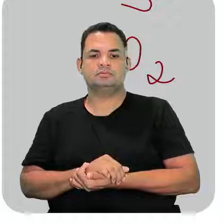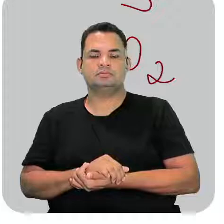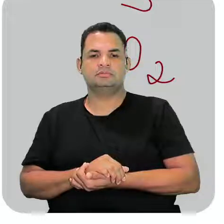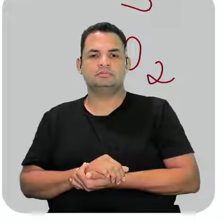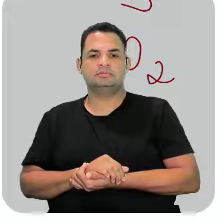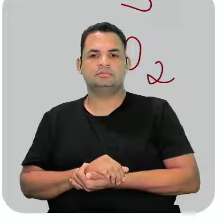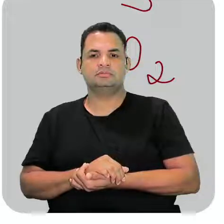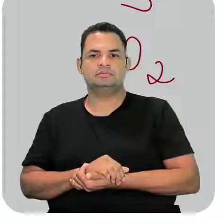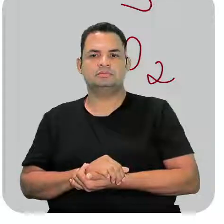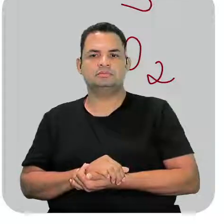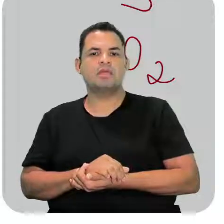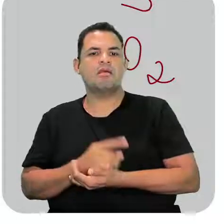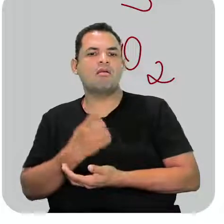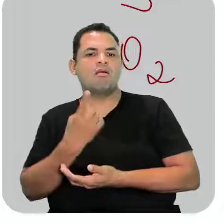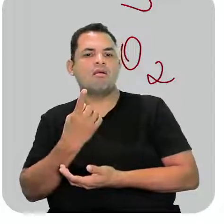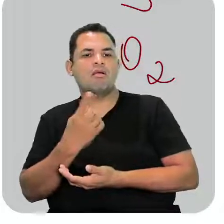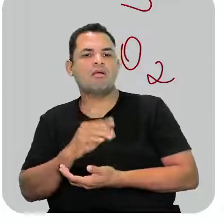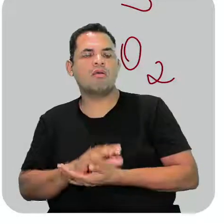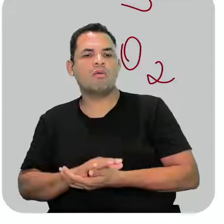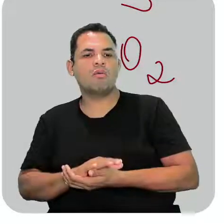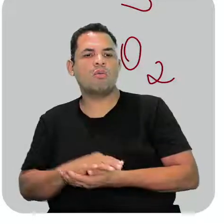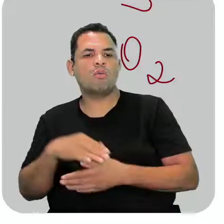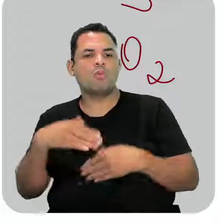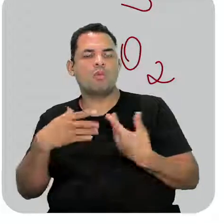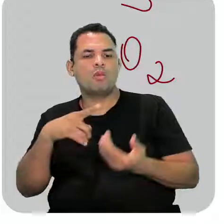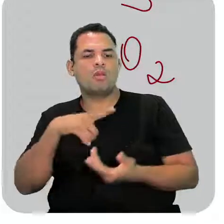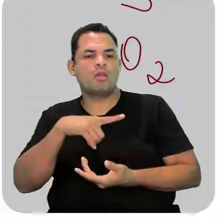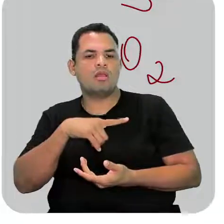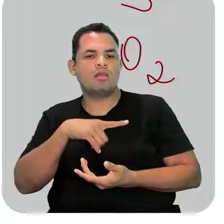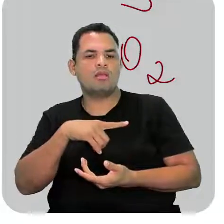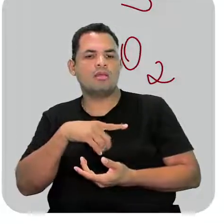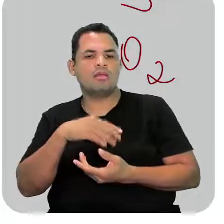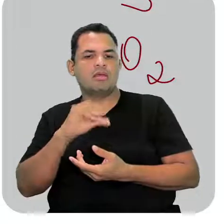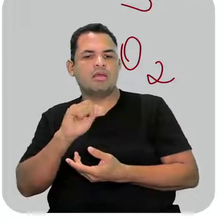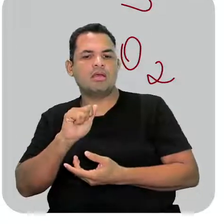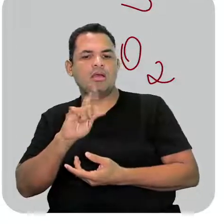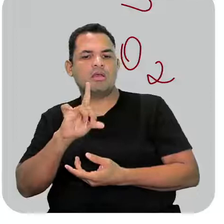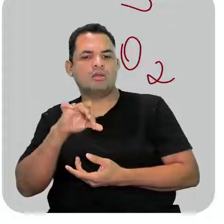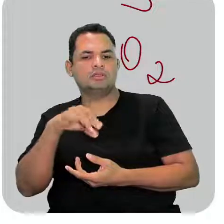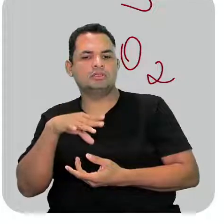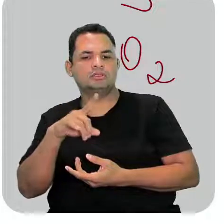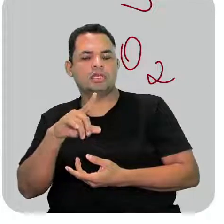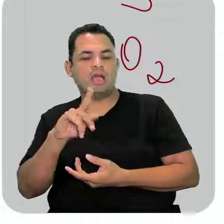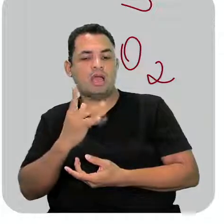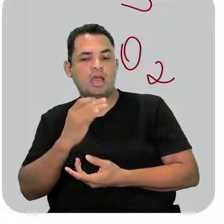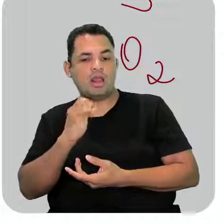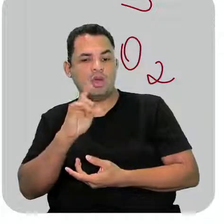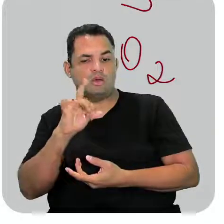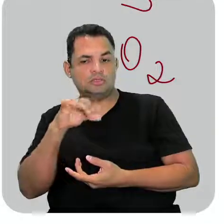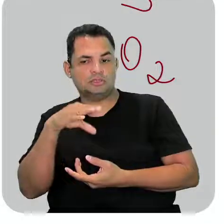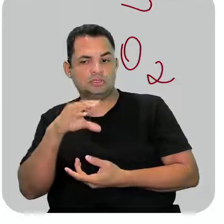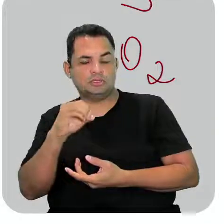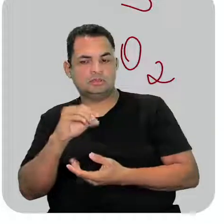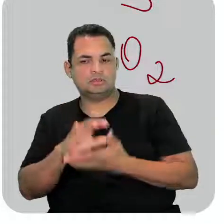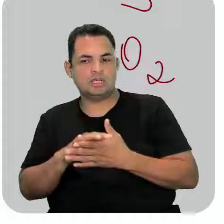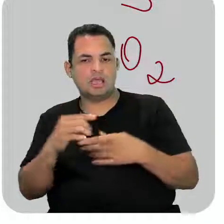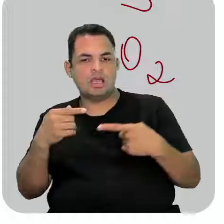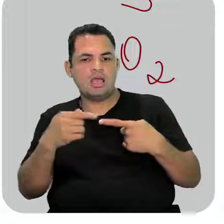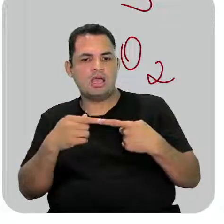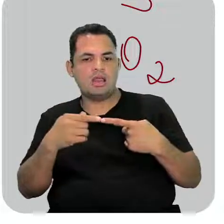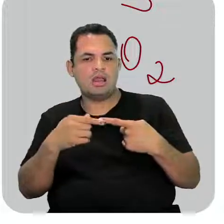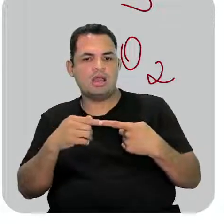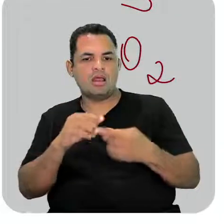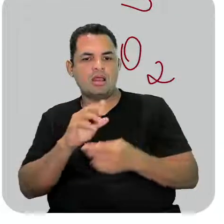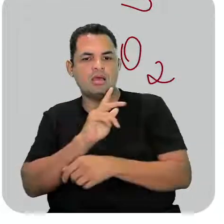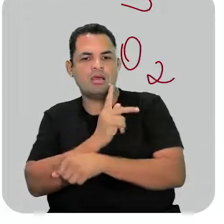E olha o aleto orgânico aqui, quando a gente tem o halogênio ligado diretamente a um hidrocarboneto, que nesse